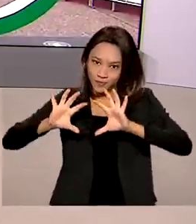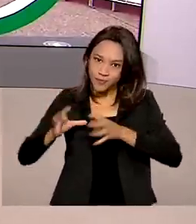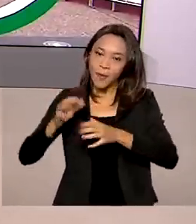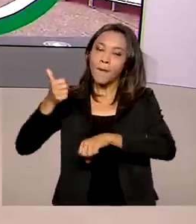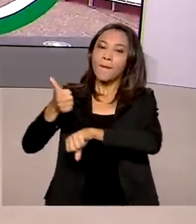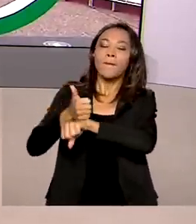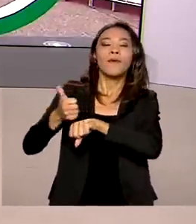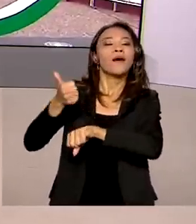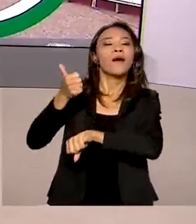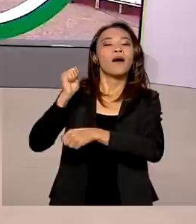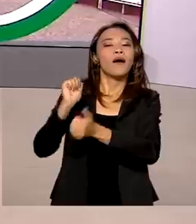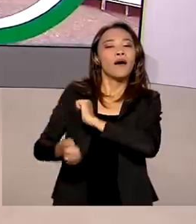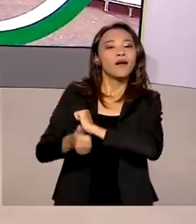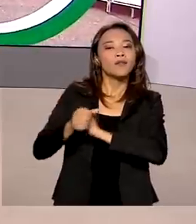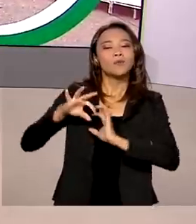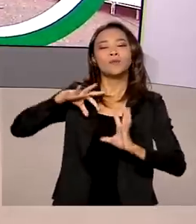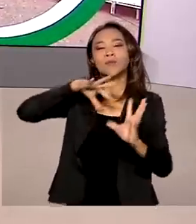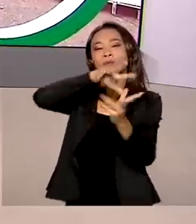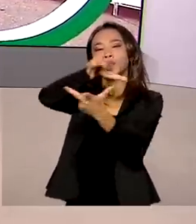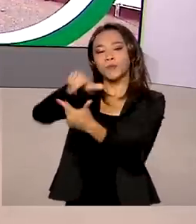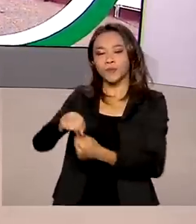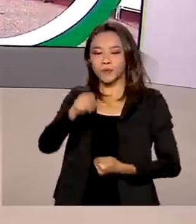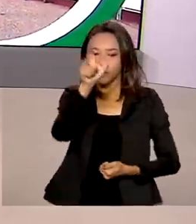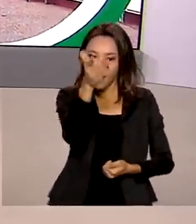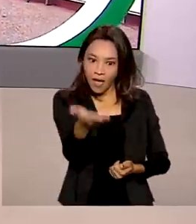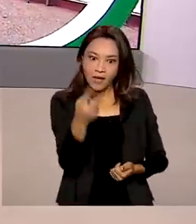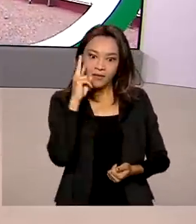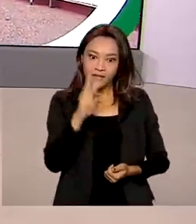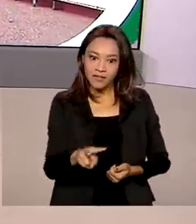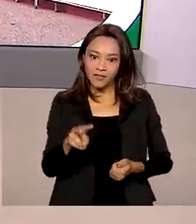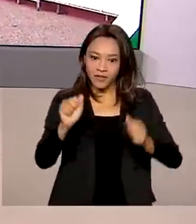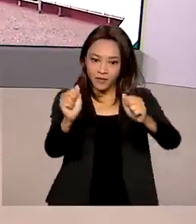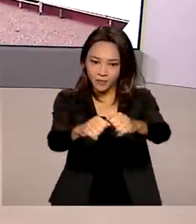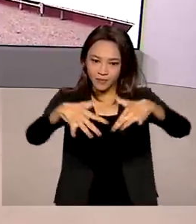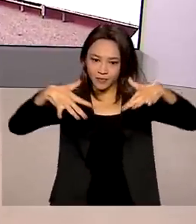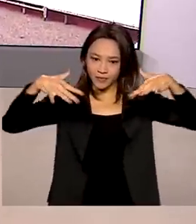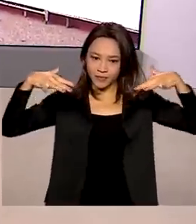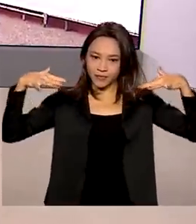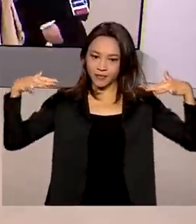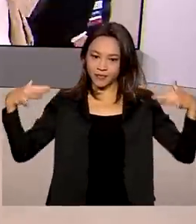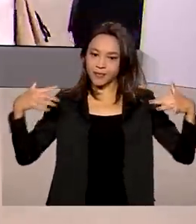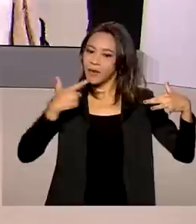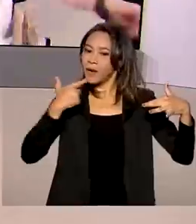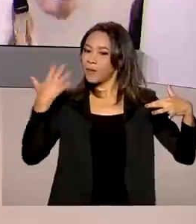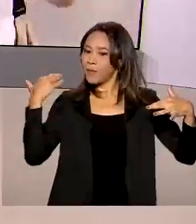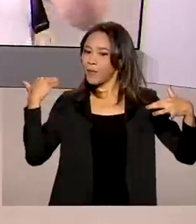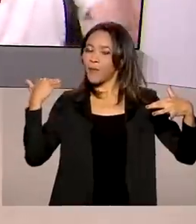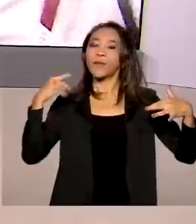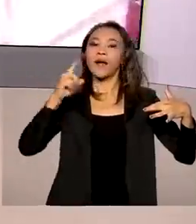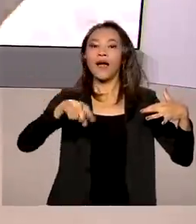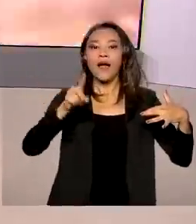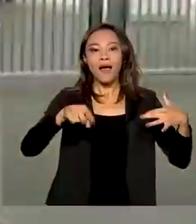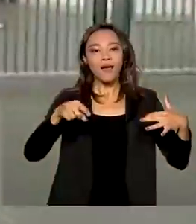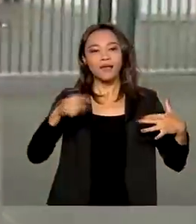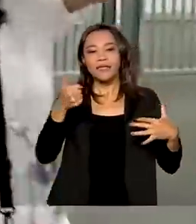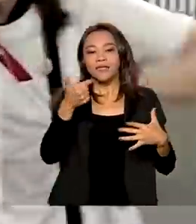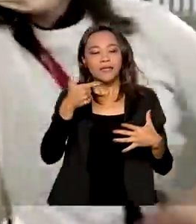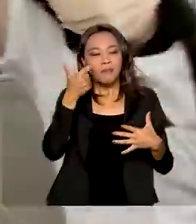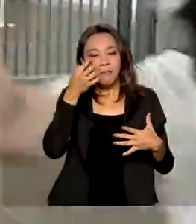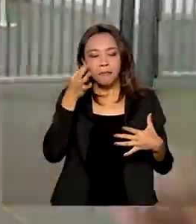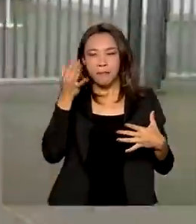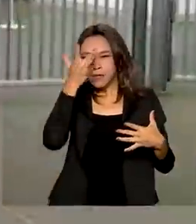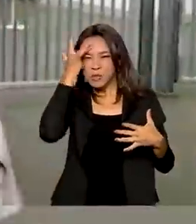Essas são imagens agora aí do Estádio Olímpico de Tóquio. Agora há pouco, o evento é realizado sem a presença de